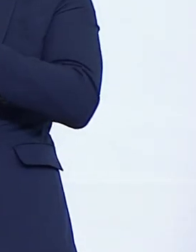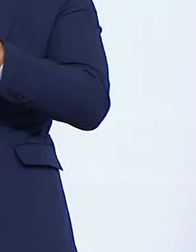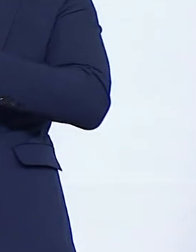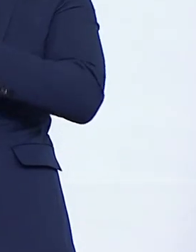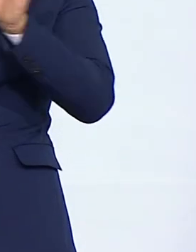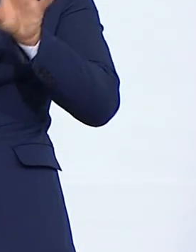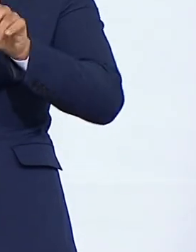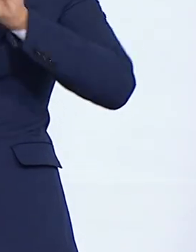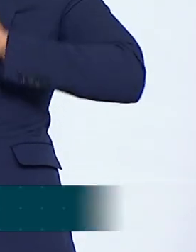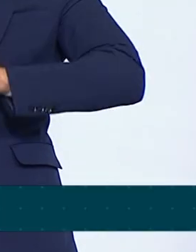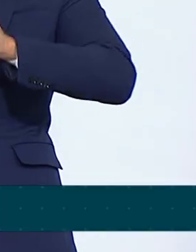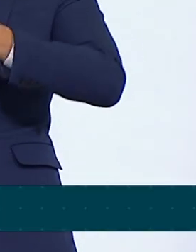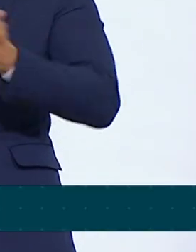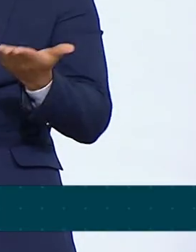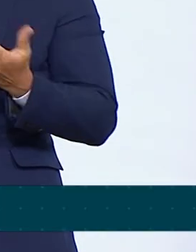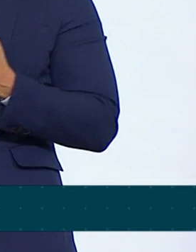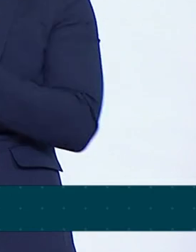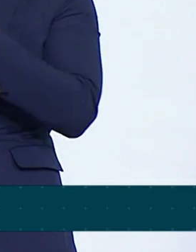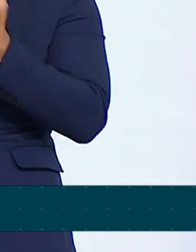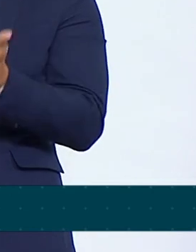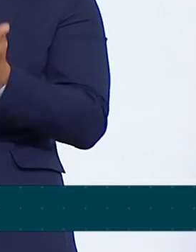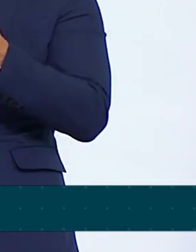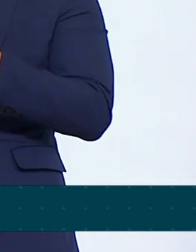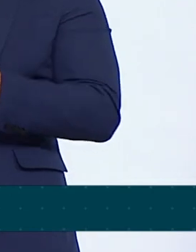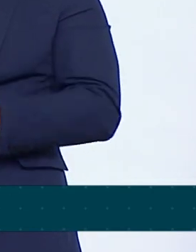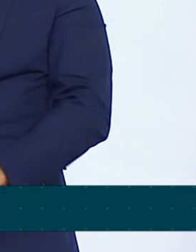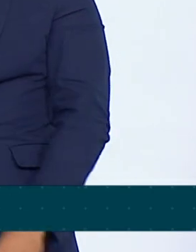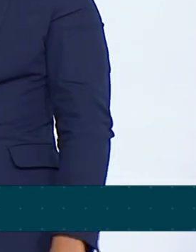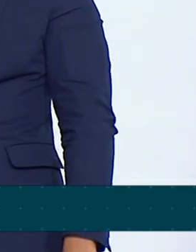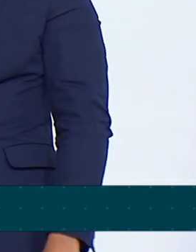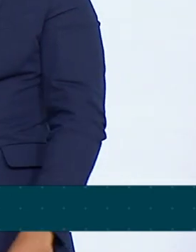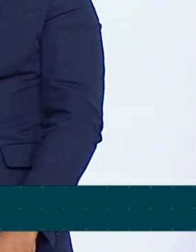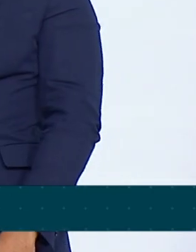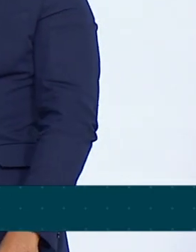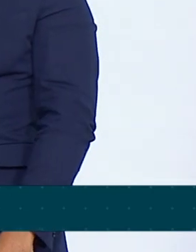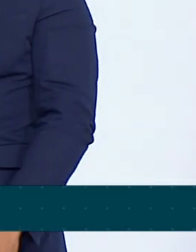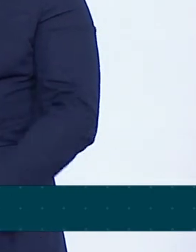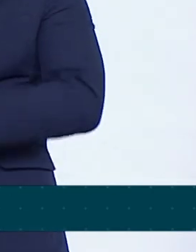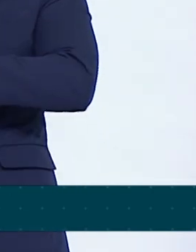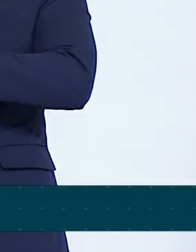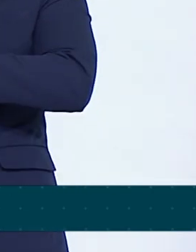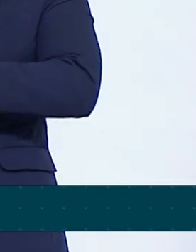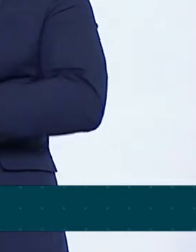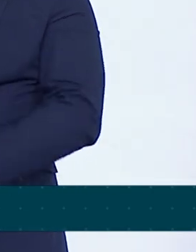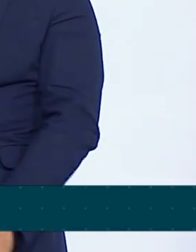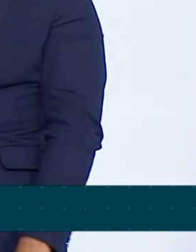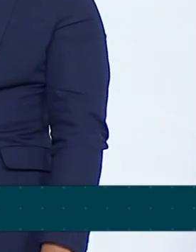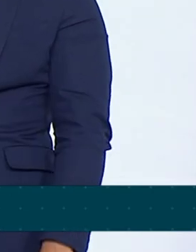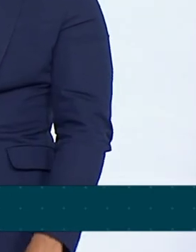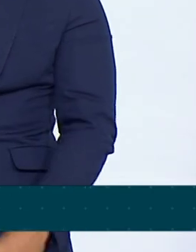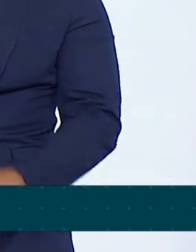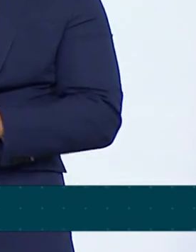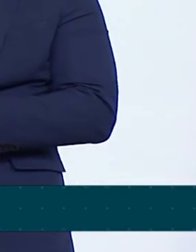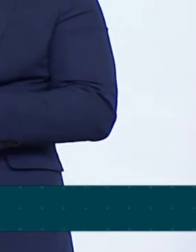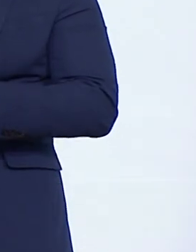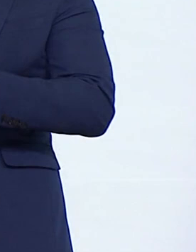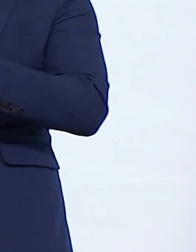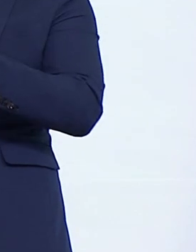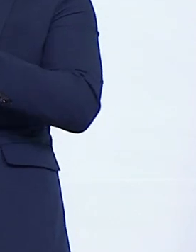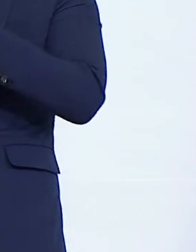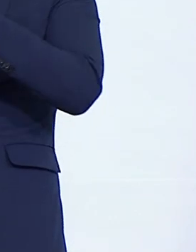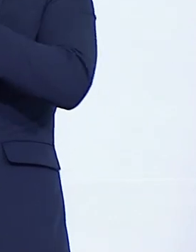Eu acho que nós, mulheres, estamos vivendo num momento, um momento bastante difícil, um momento de transições.